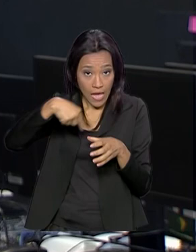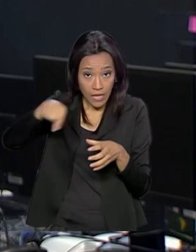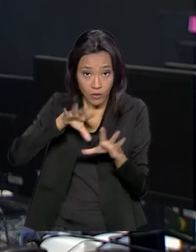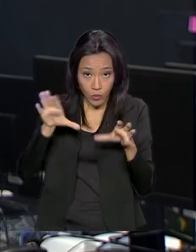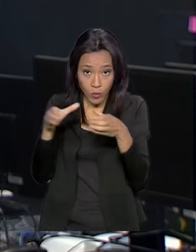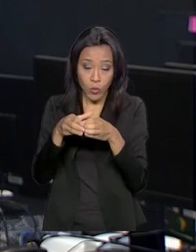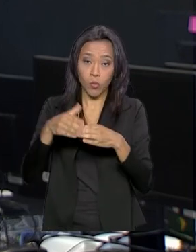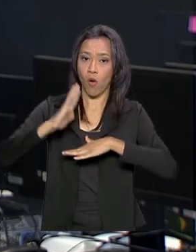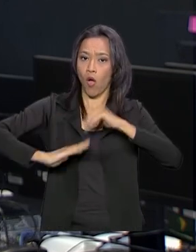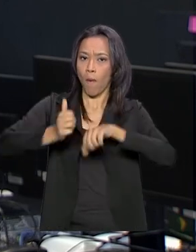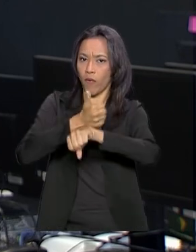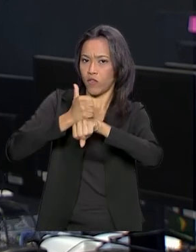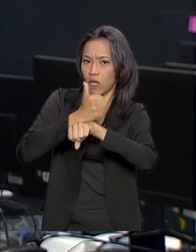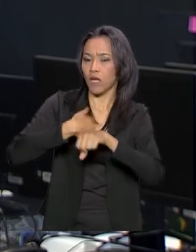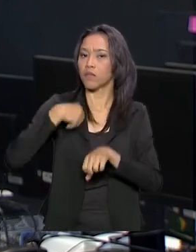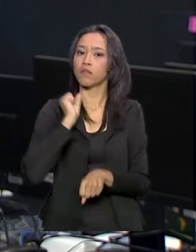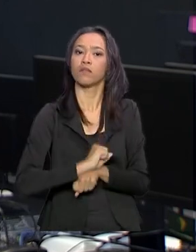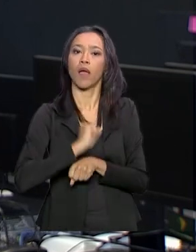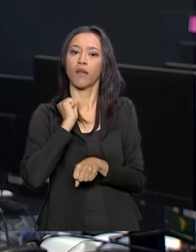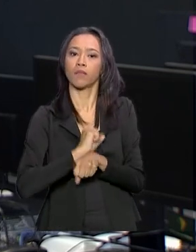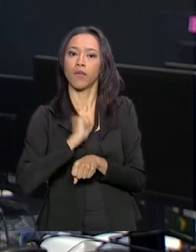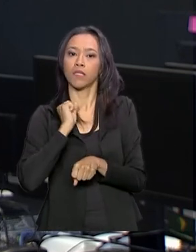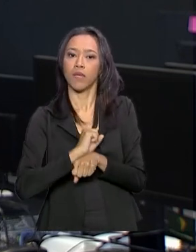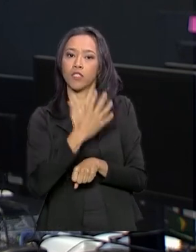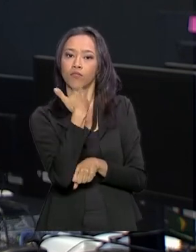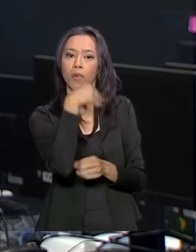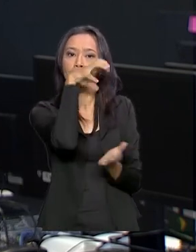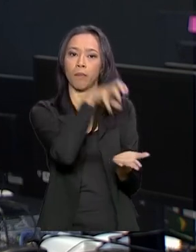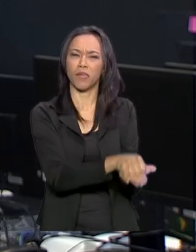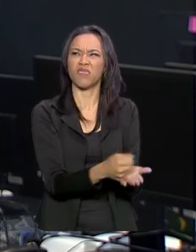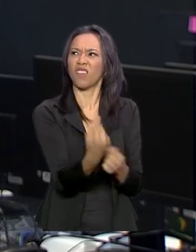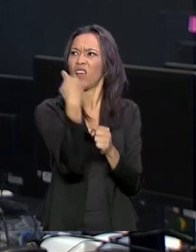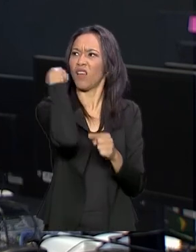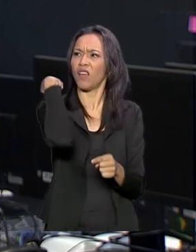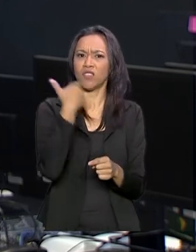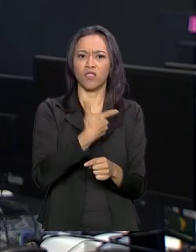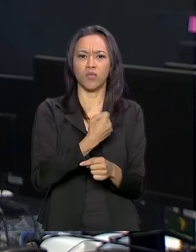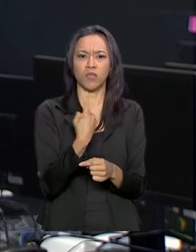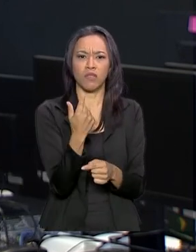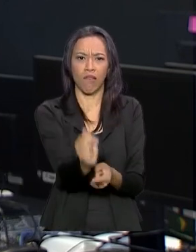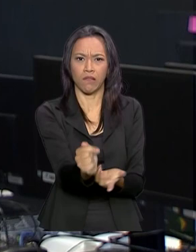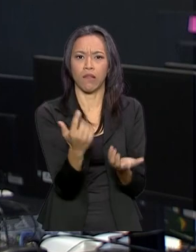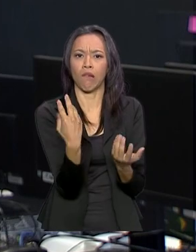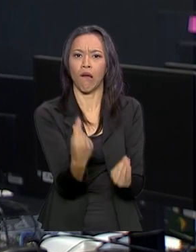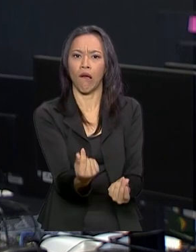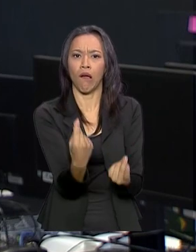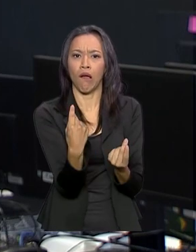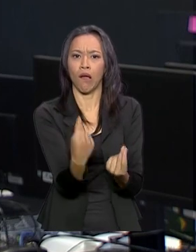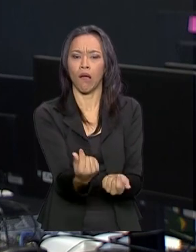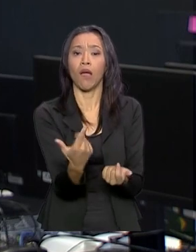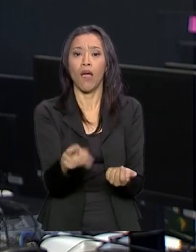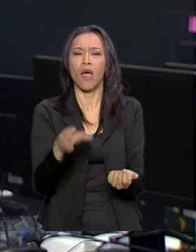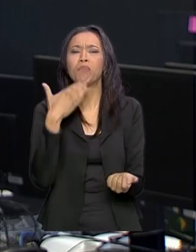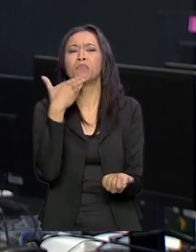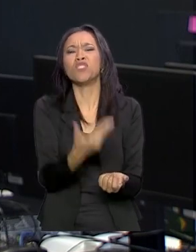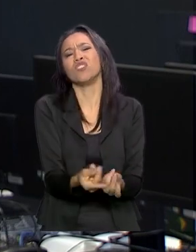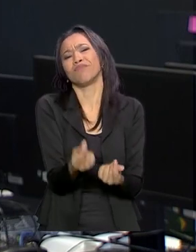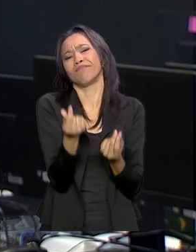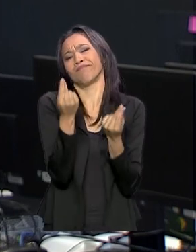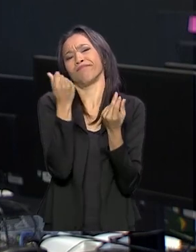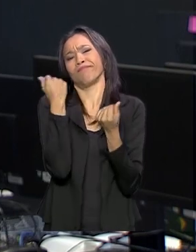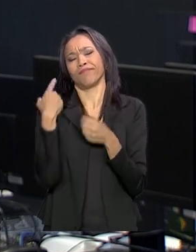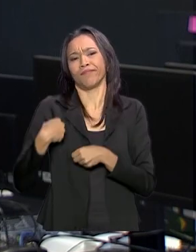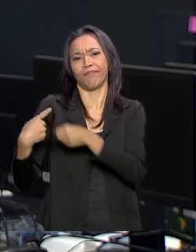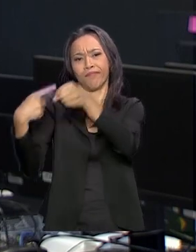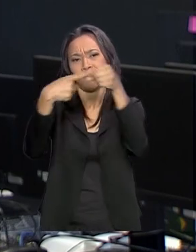aguardam o credenciamento desde 2017. A medida atende a antigas solicitações de prefeitos e secretários